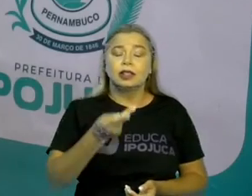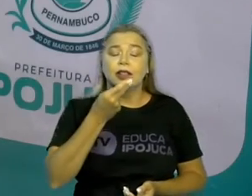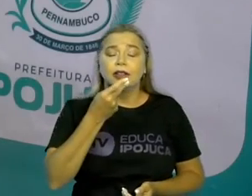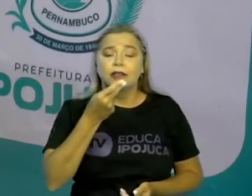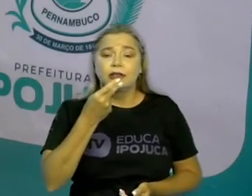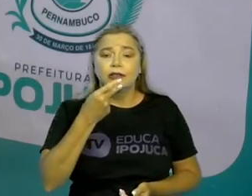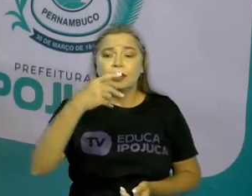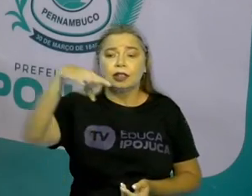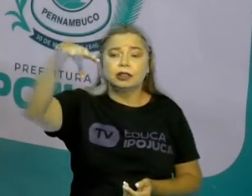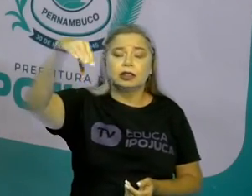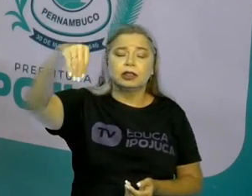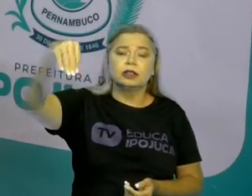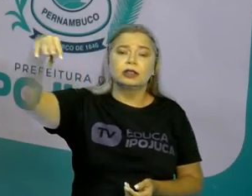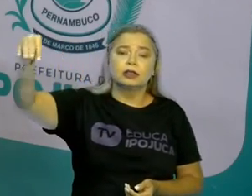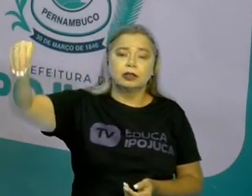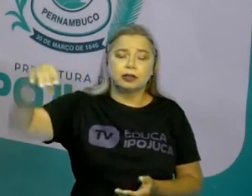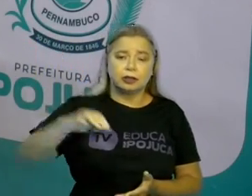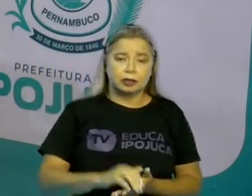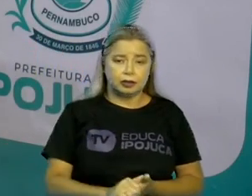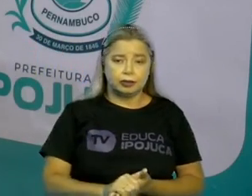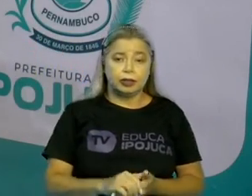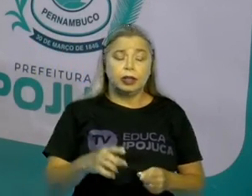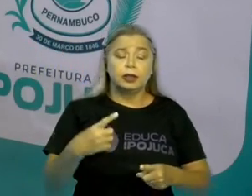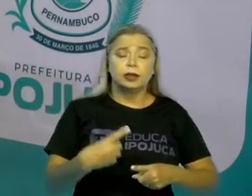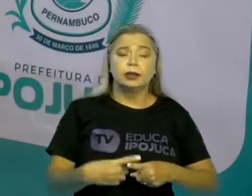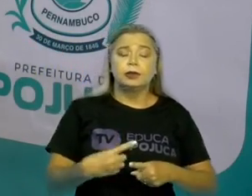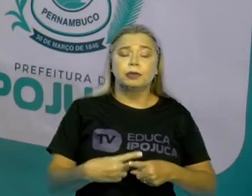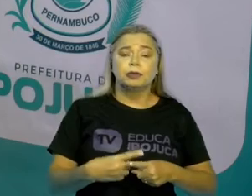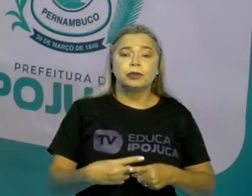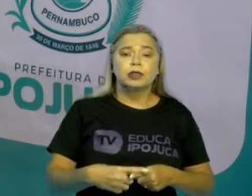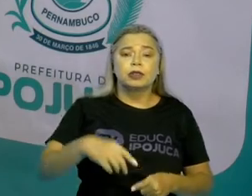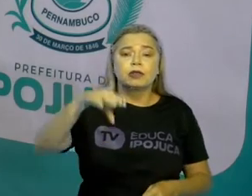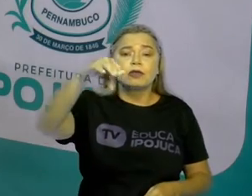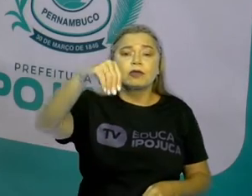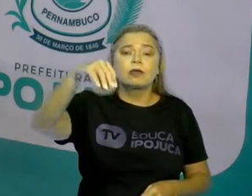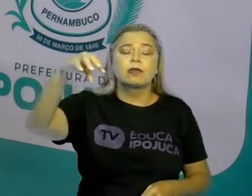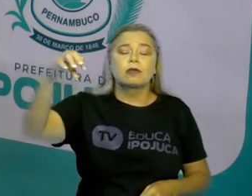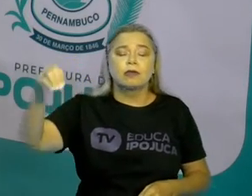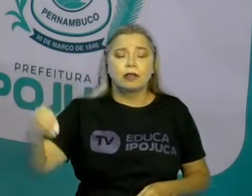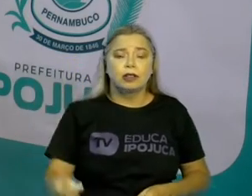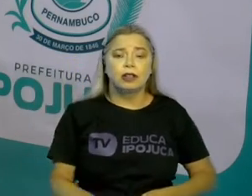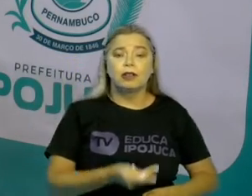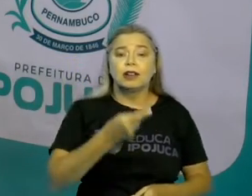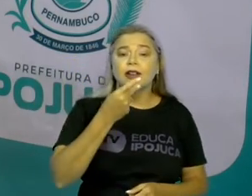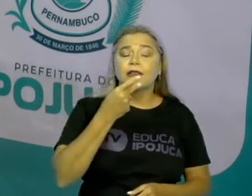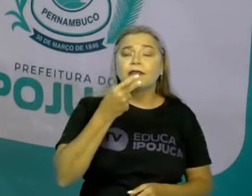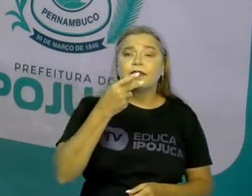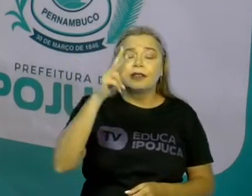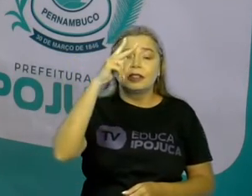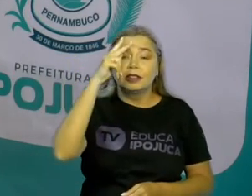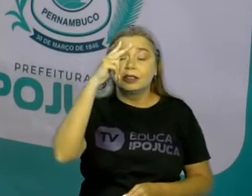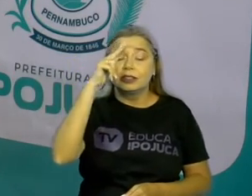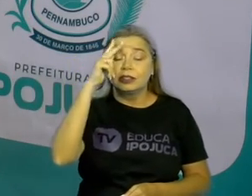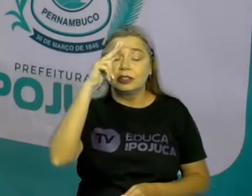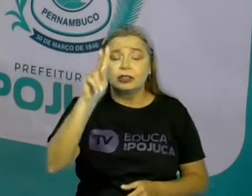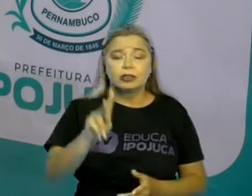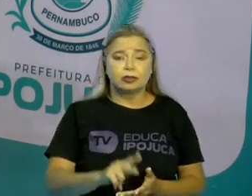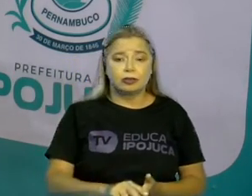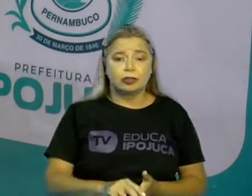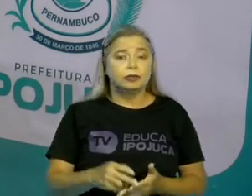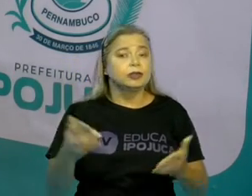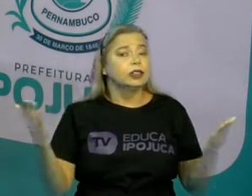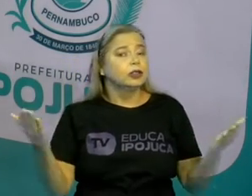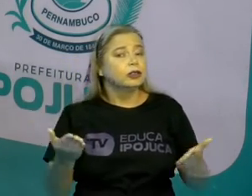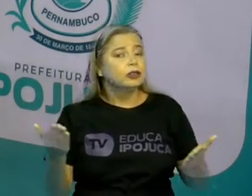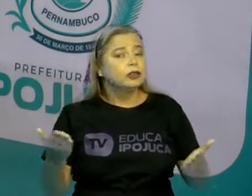literatura de Cordel, ela conta uma história, uma história contada em versos, né? E é sobre isso que nós